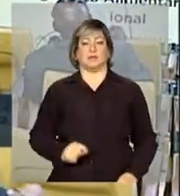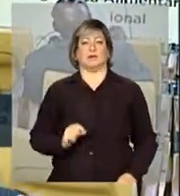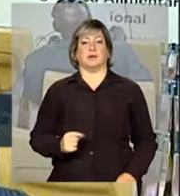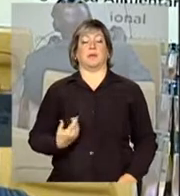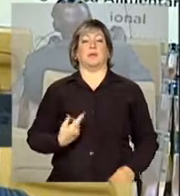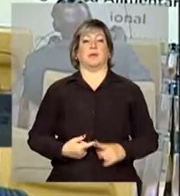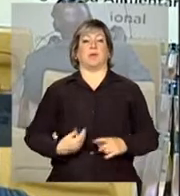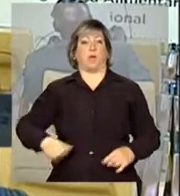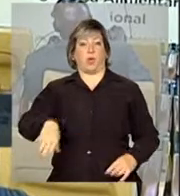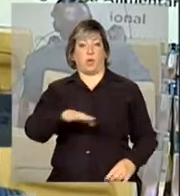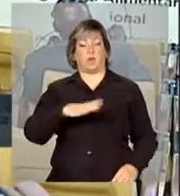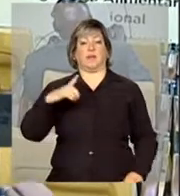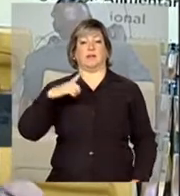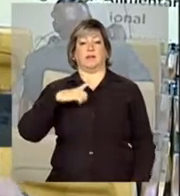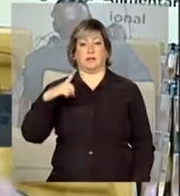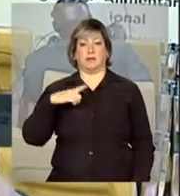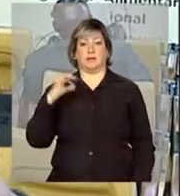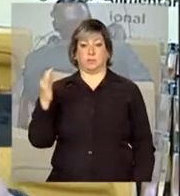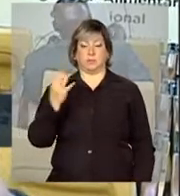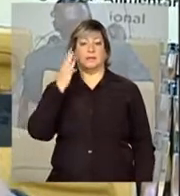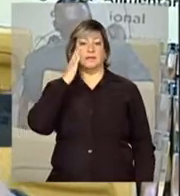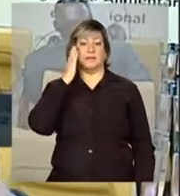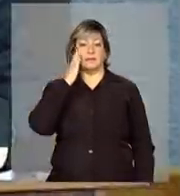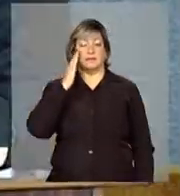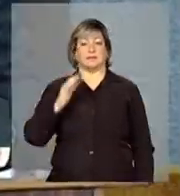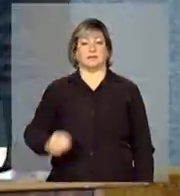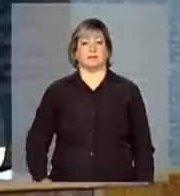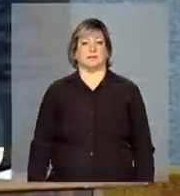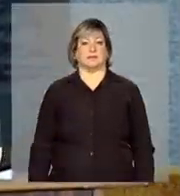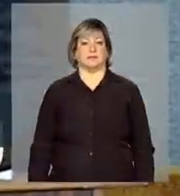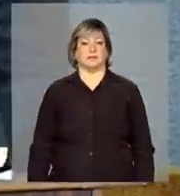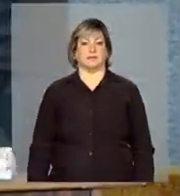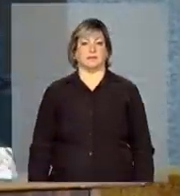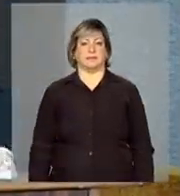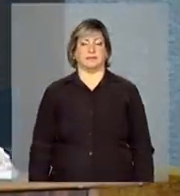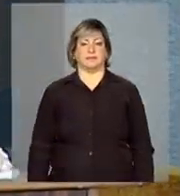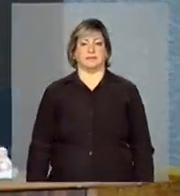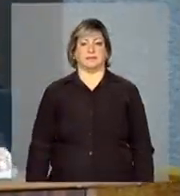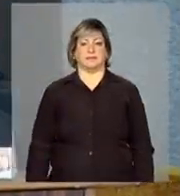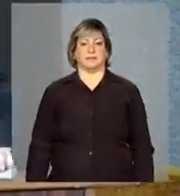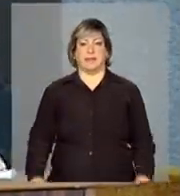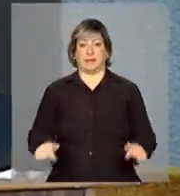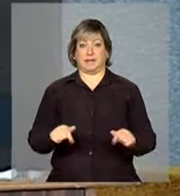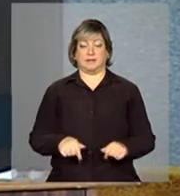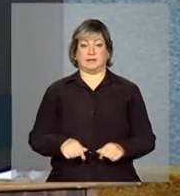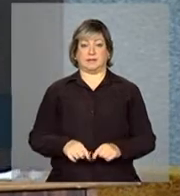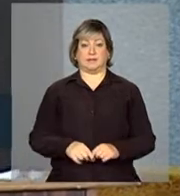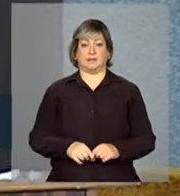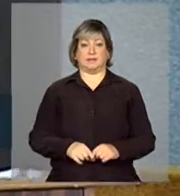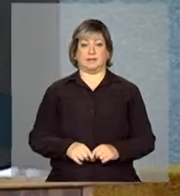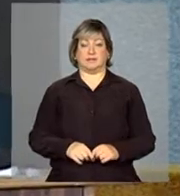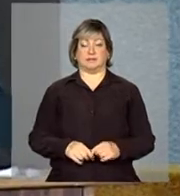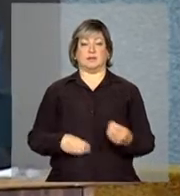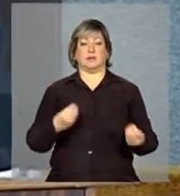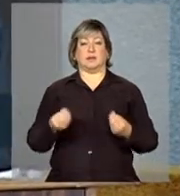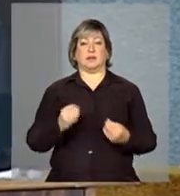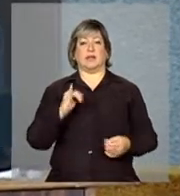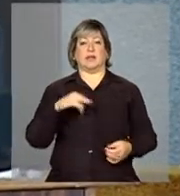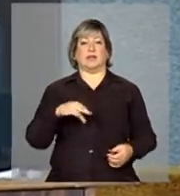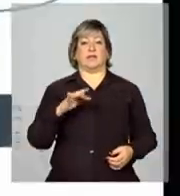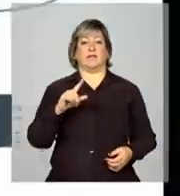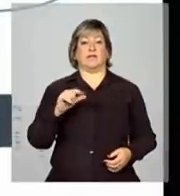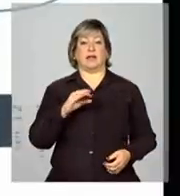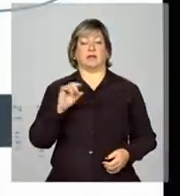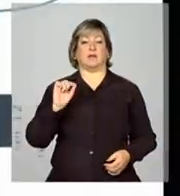esse comportamento da inflação em 12